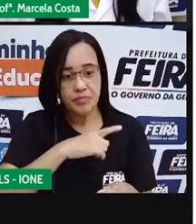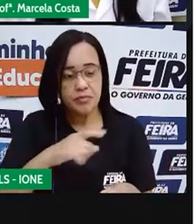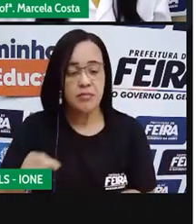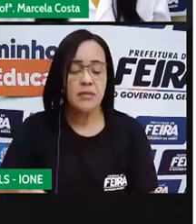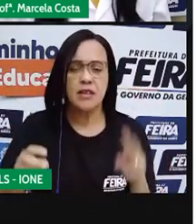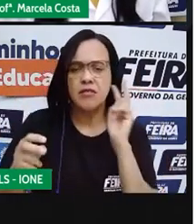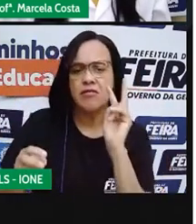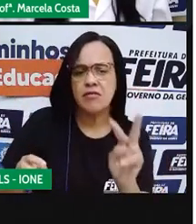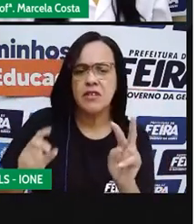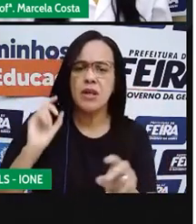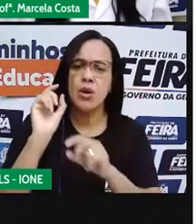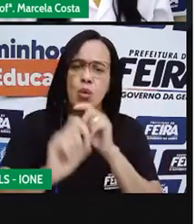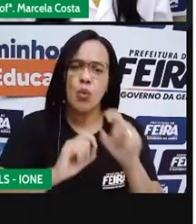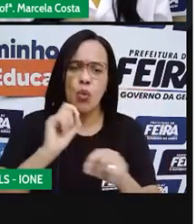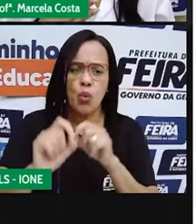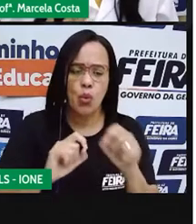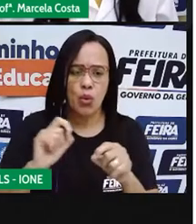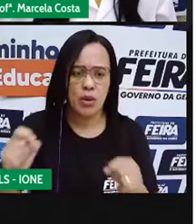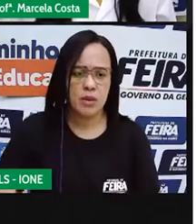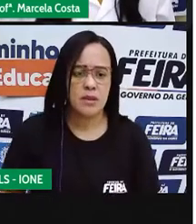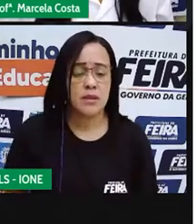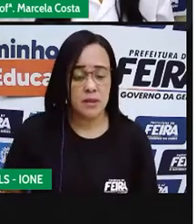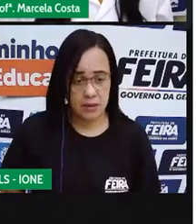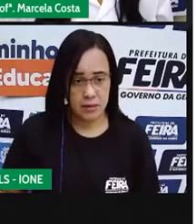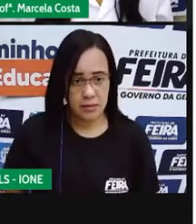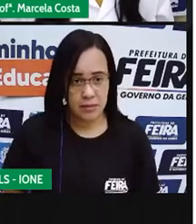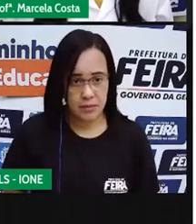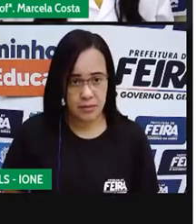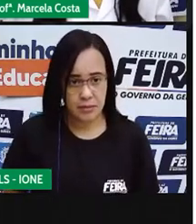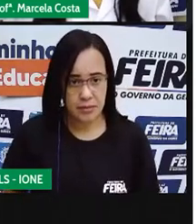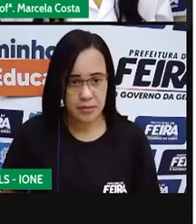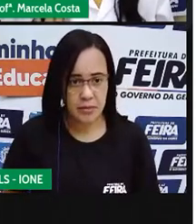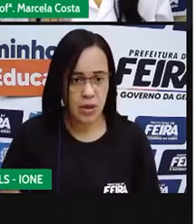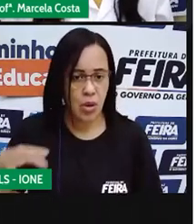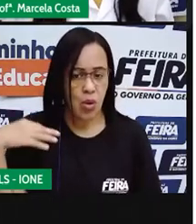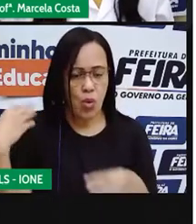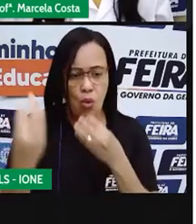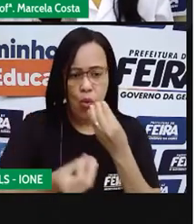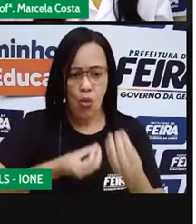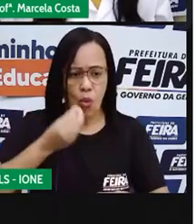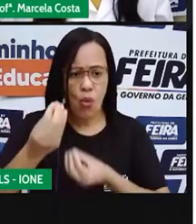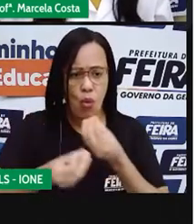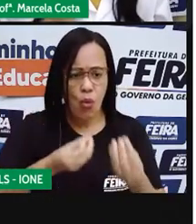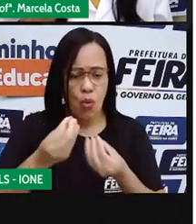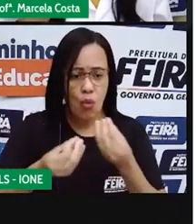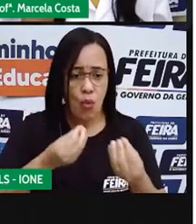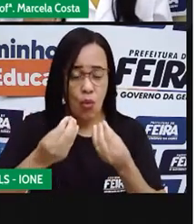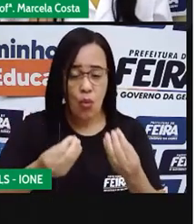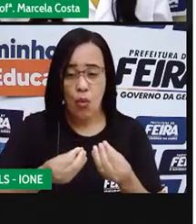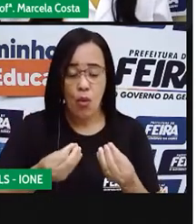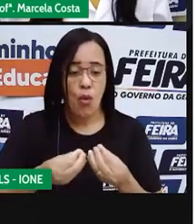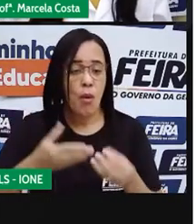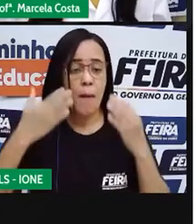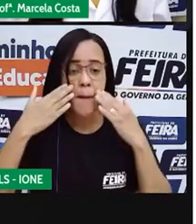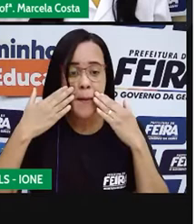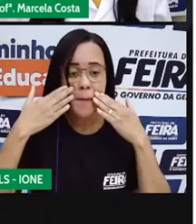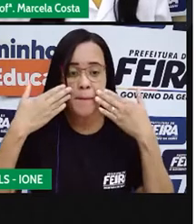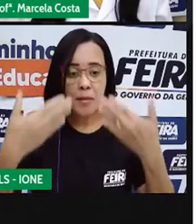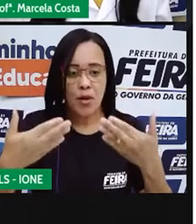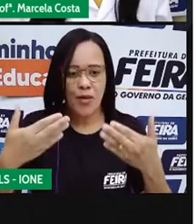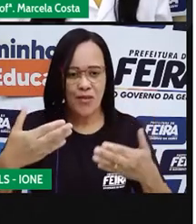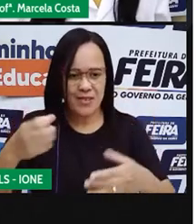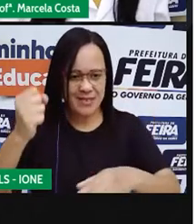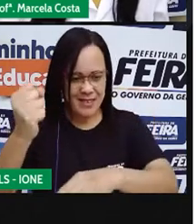aí as manifestações do corpo, como elas expressam sentimentos, emoções.